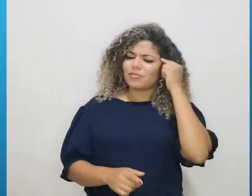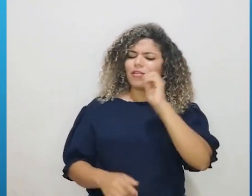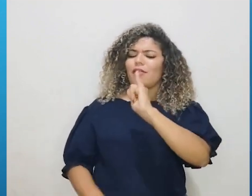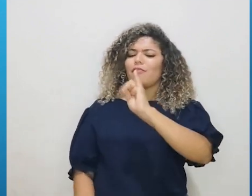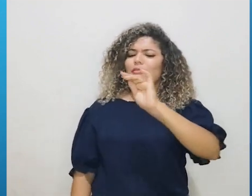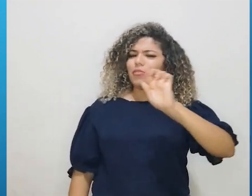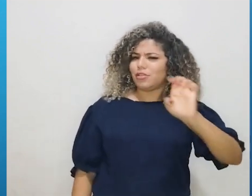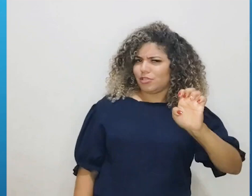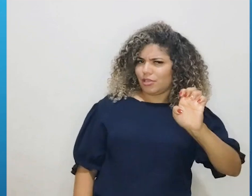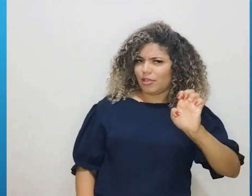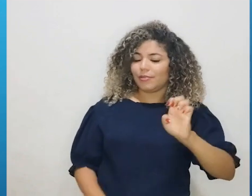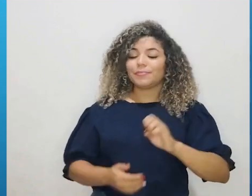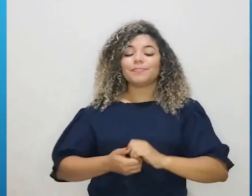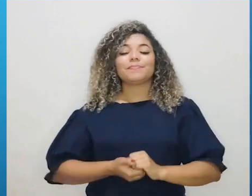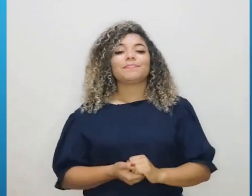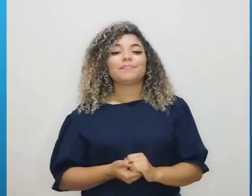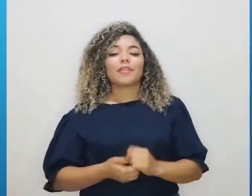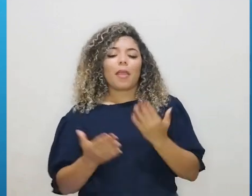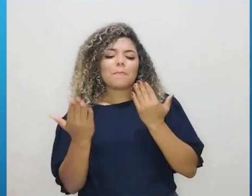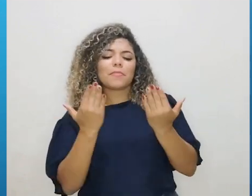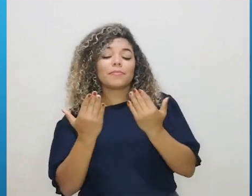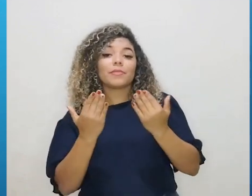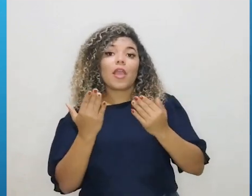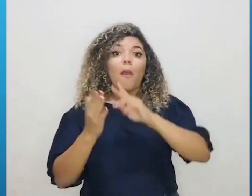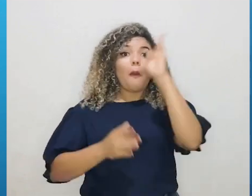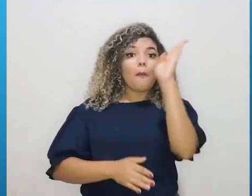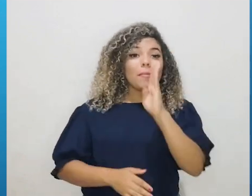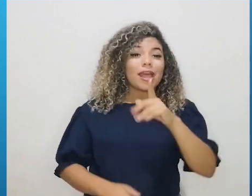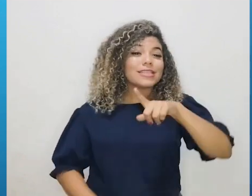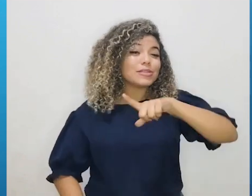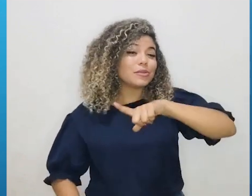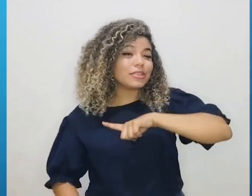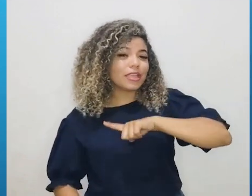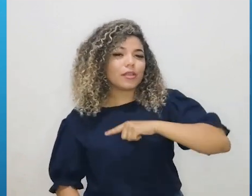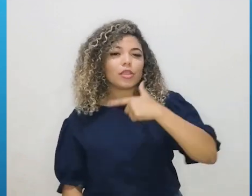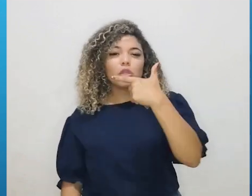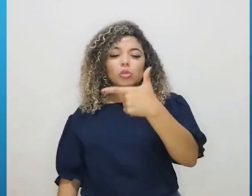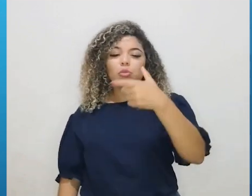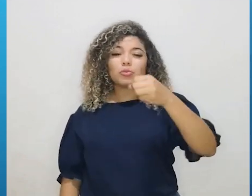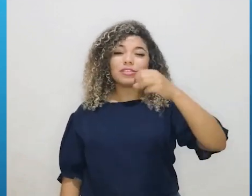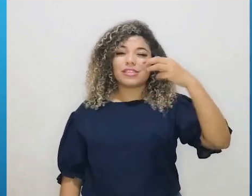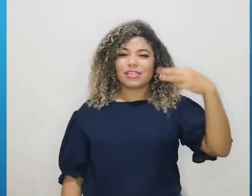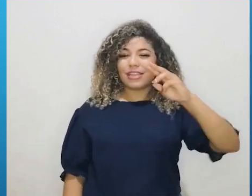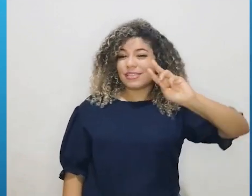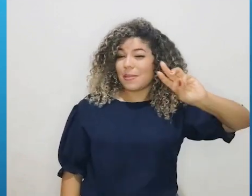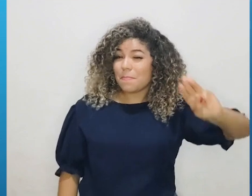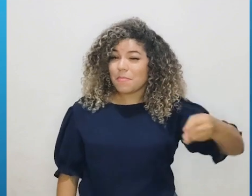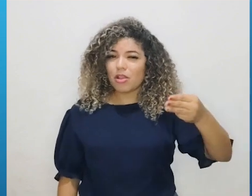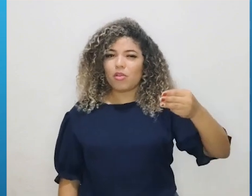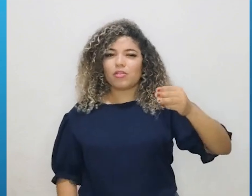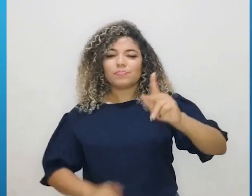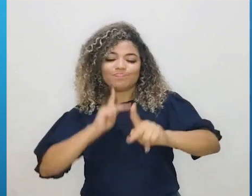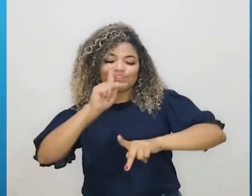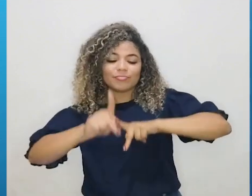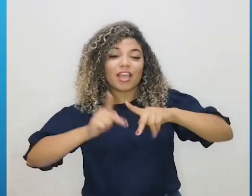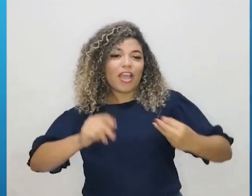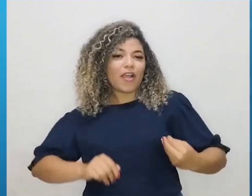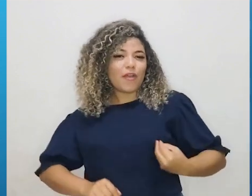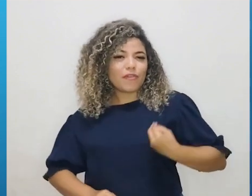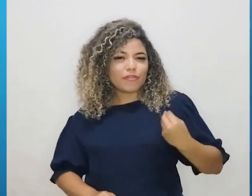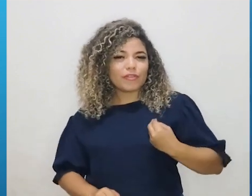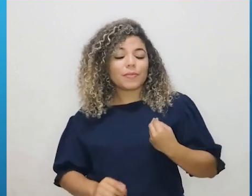IBGE, que é a estimativa do IBGE. O Brasil tem 203 milhões, 62 mil 512 habitantes,